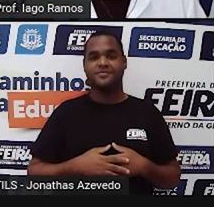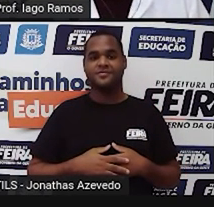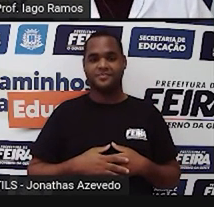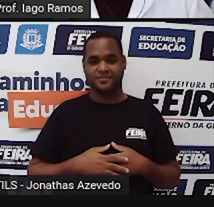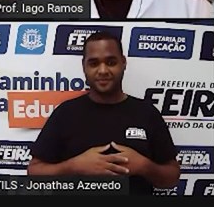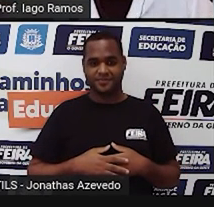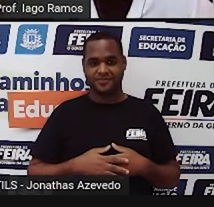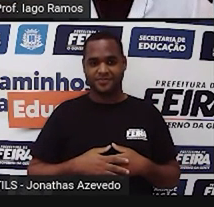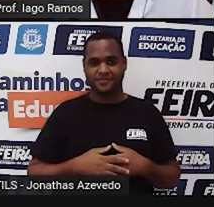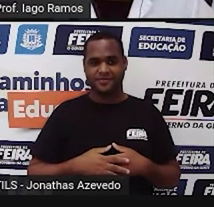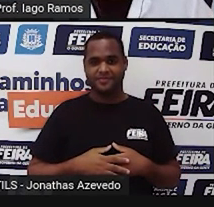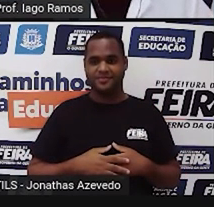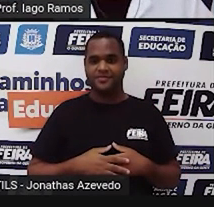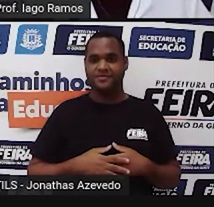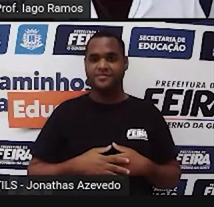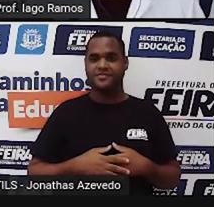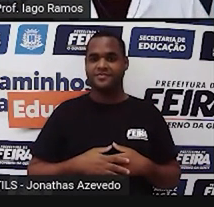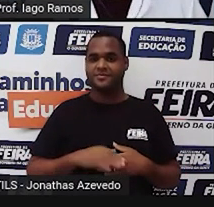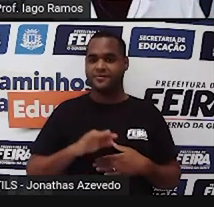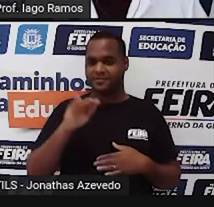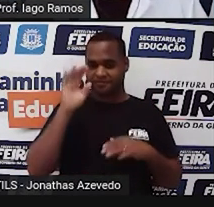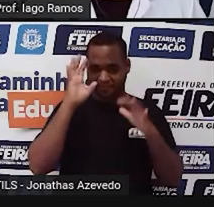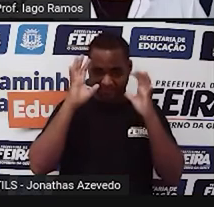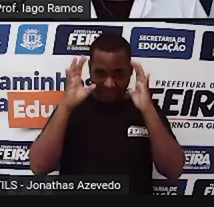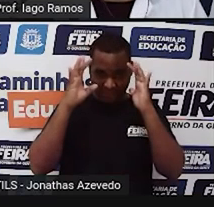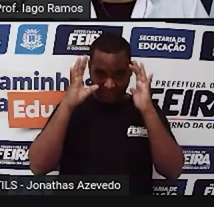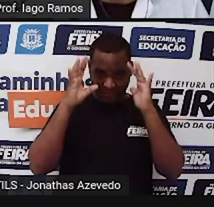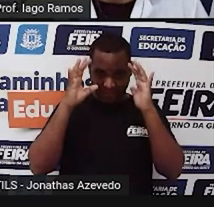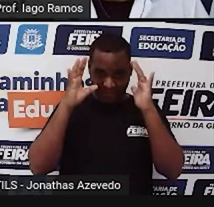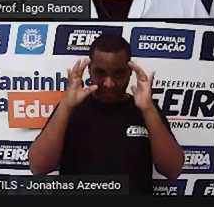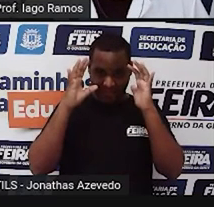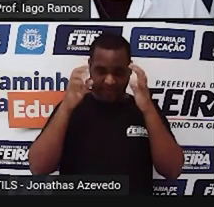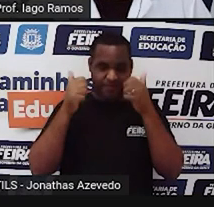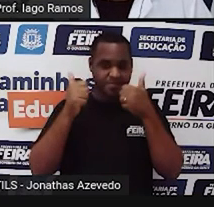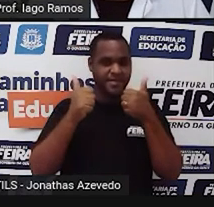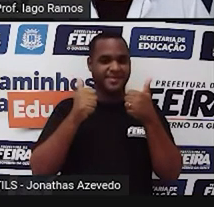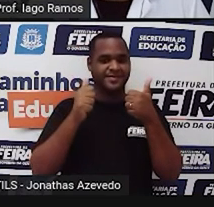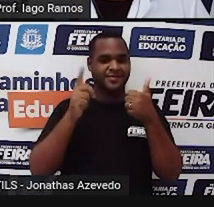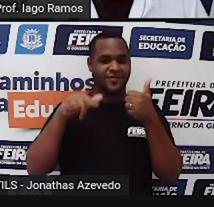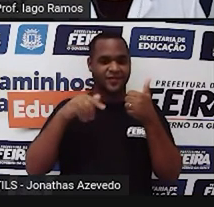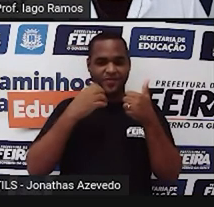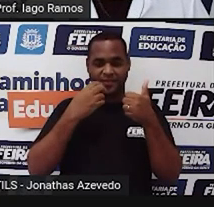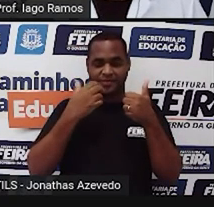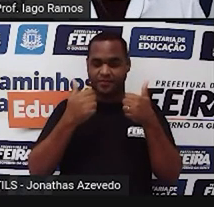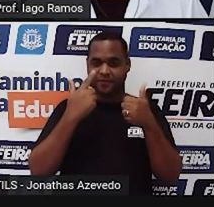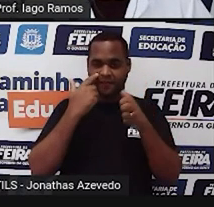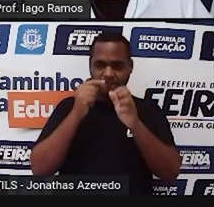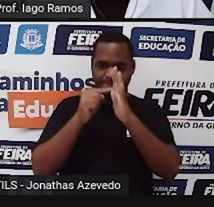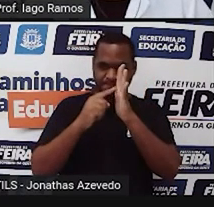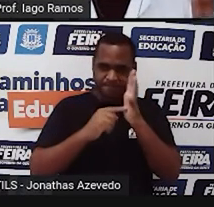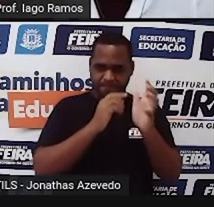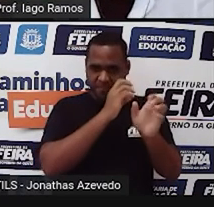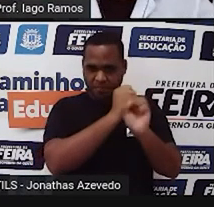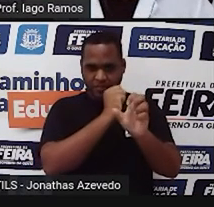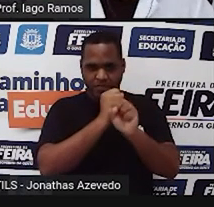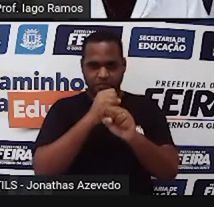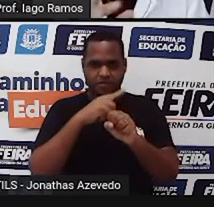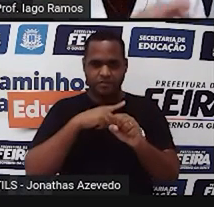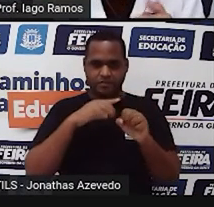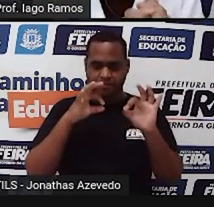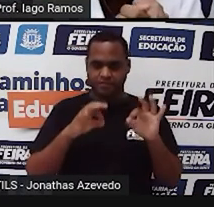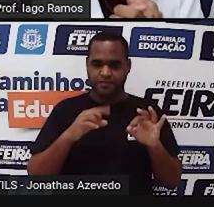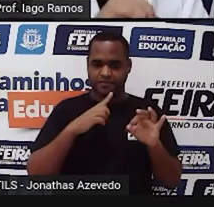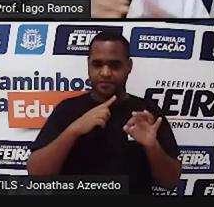Beleza. Cérebro aí renovado. Bora lá, bora calcular, né? Fica